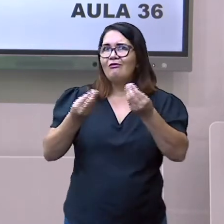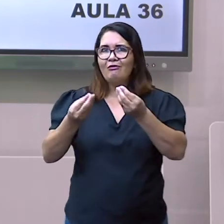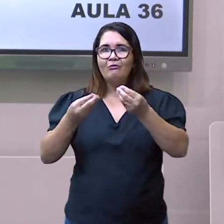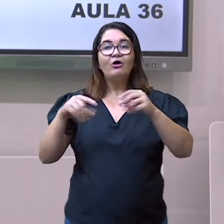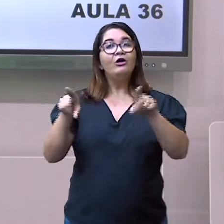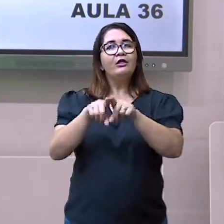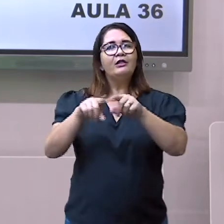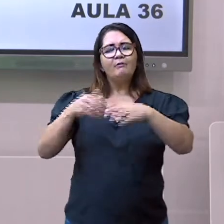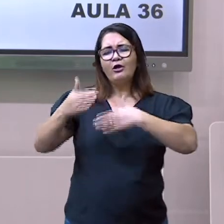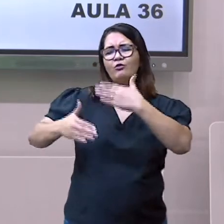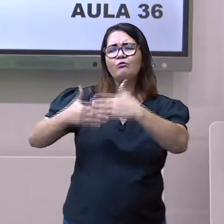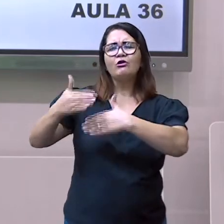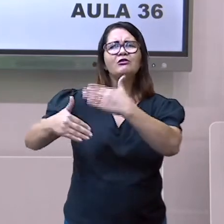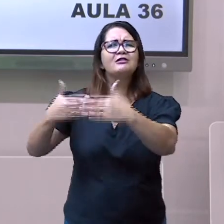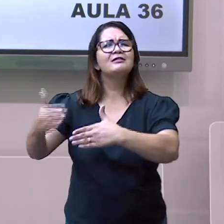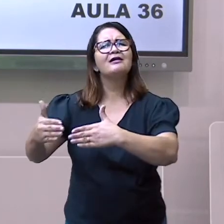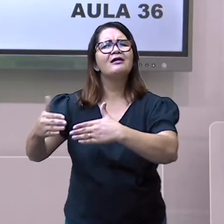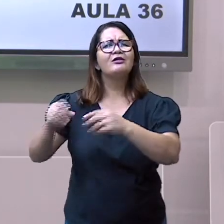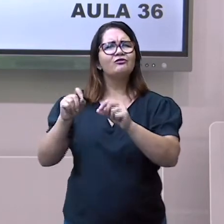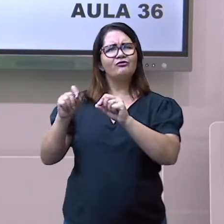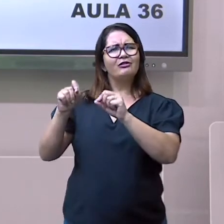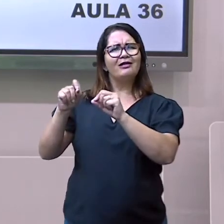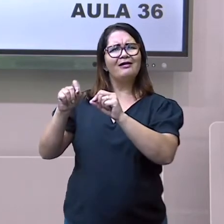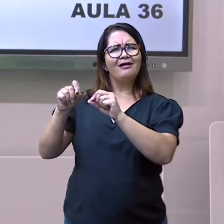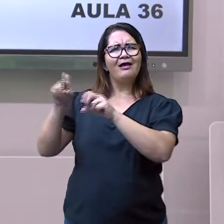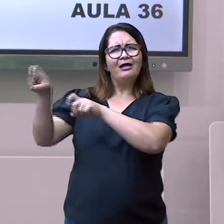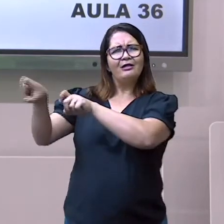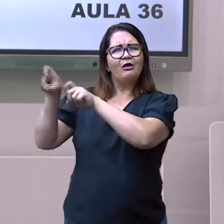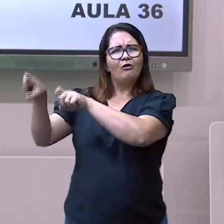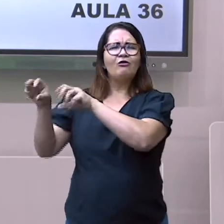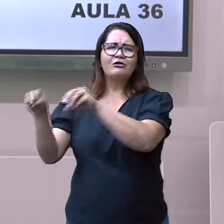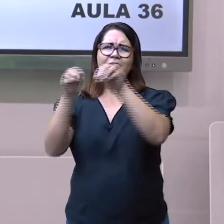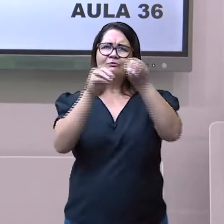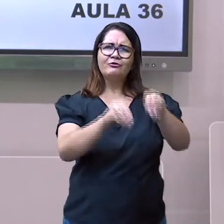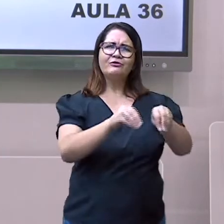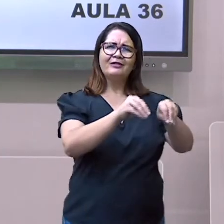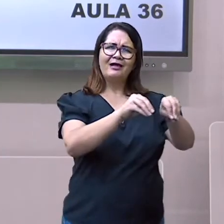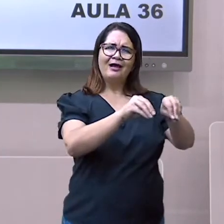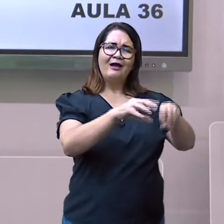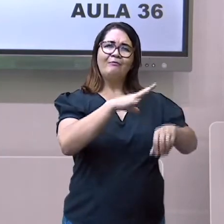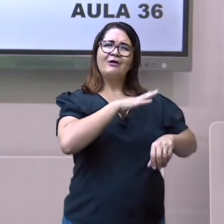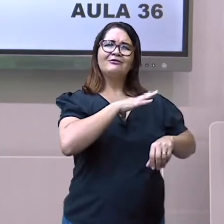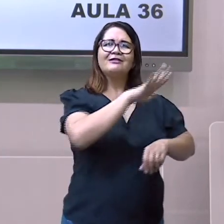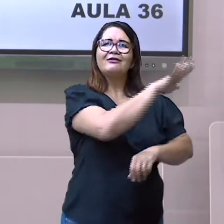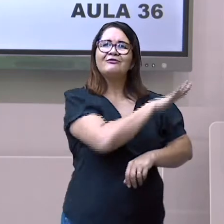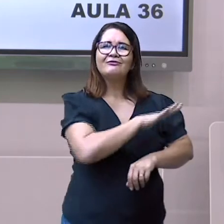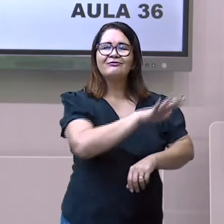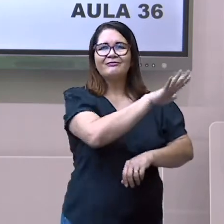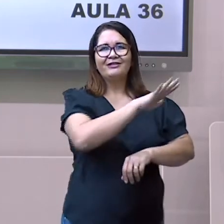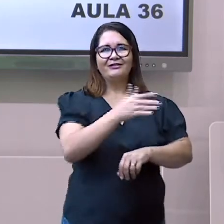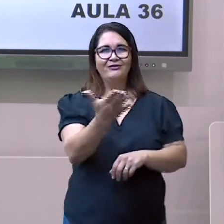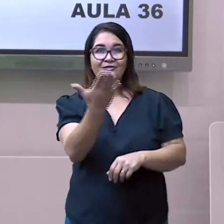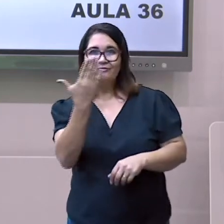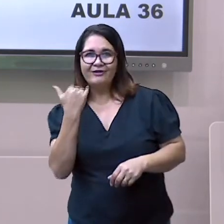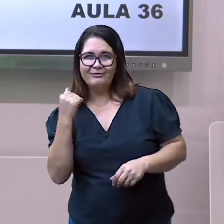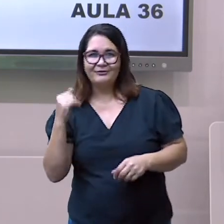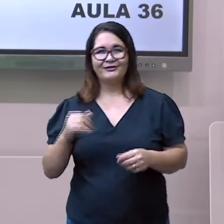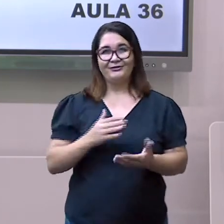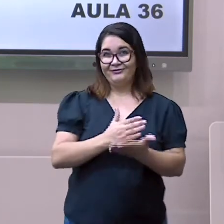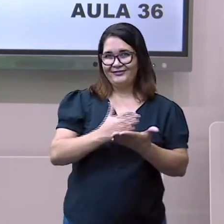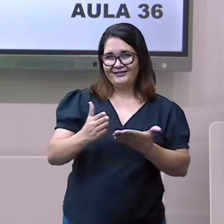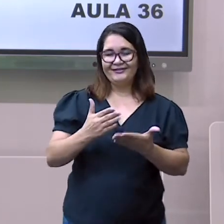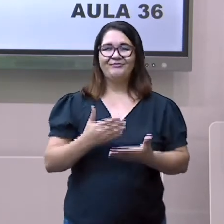de migração do campo para a cidade. Então, não deixe de assistir! Vamos juntos começar mais uma aula?